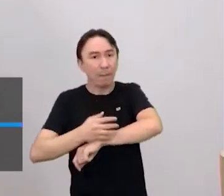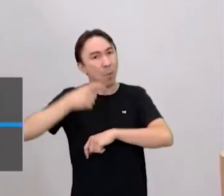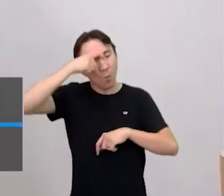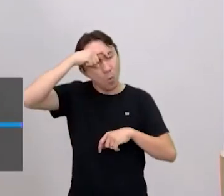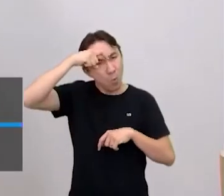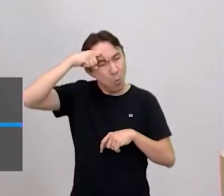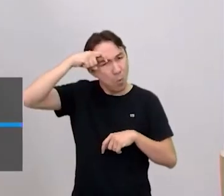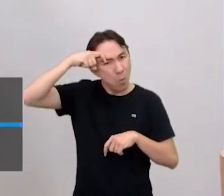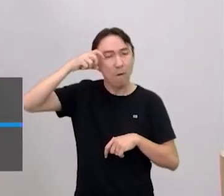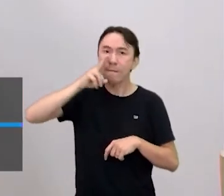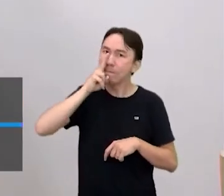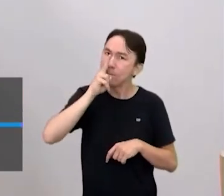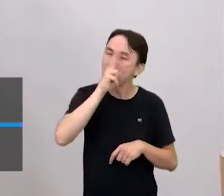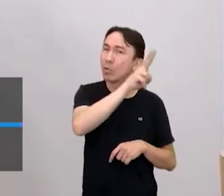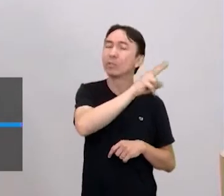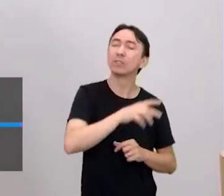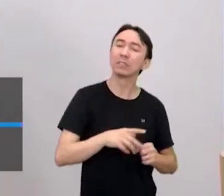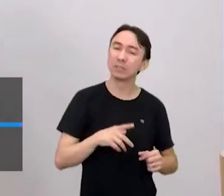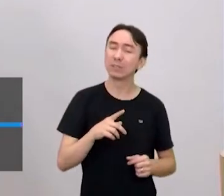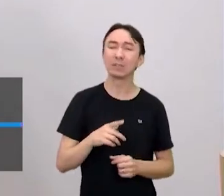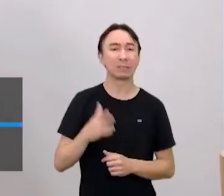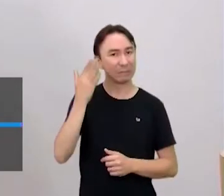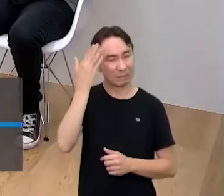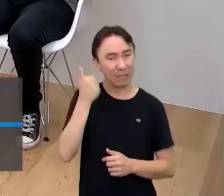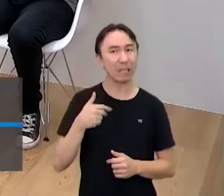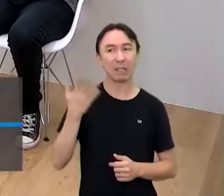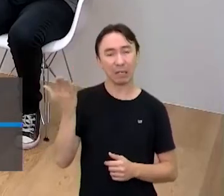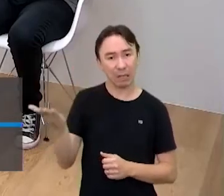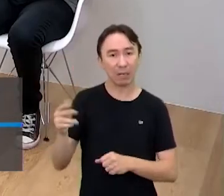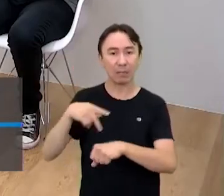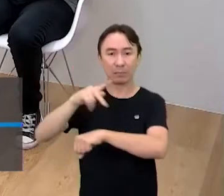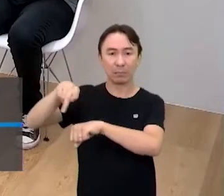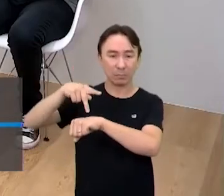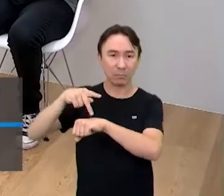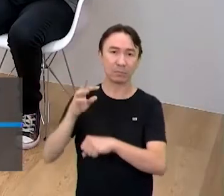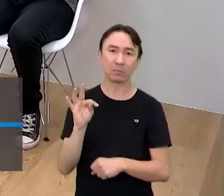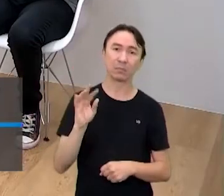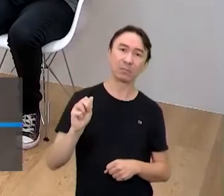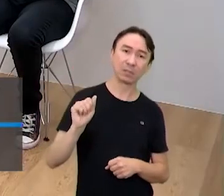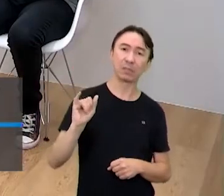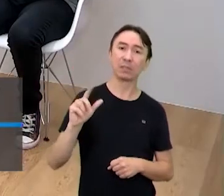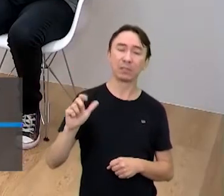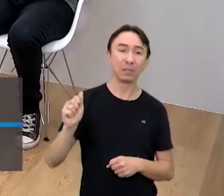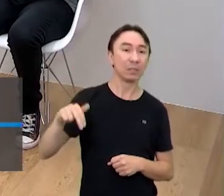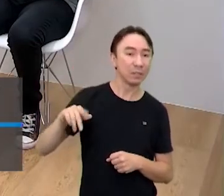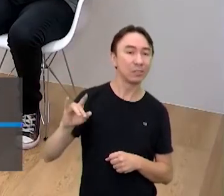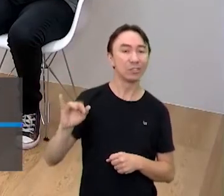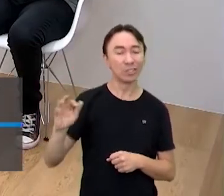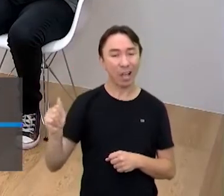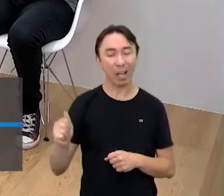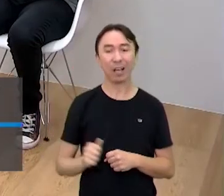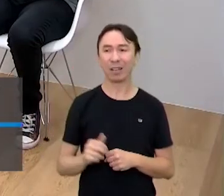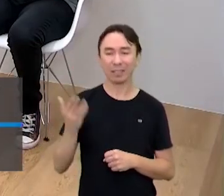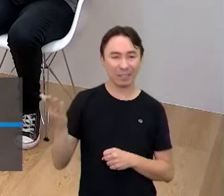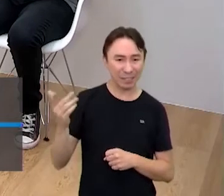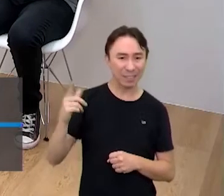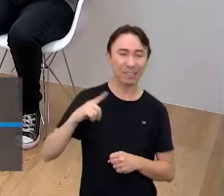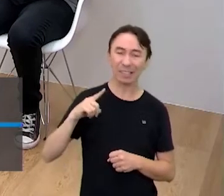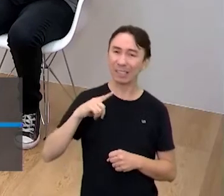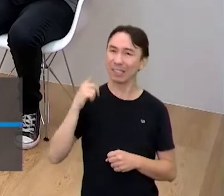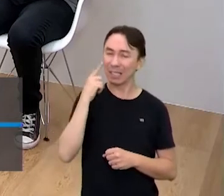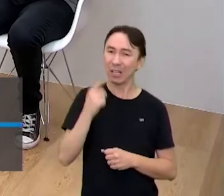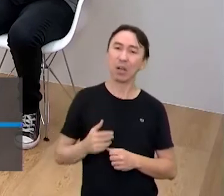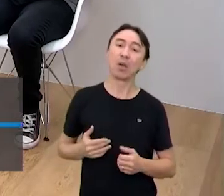né? Que na Tailândia, muitos desses centros, eles têm, por exemplo, práticas que são de 9 quilômetros de caminhada pra